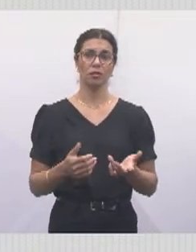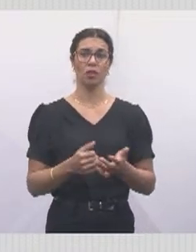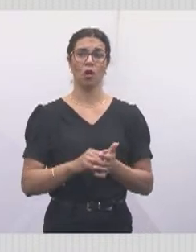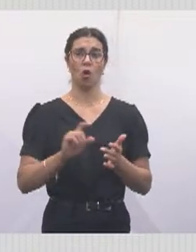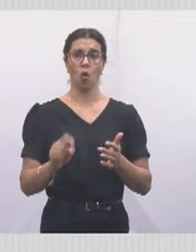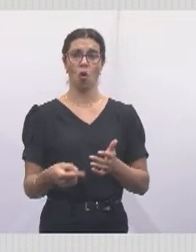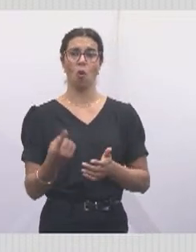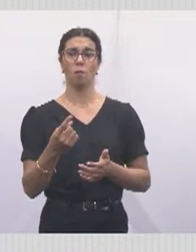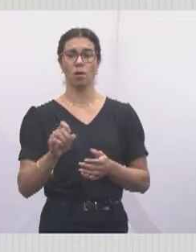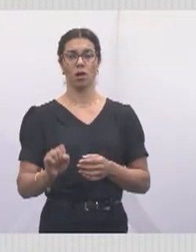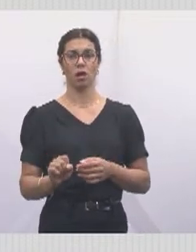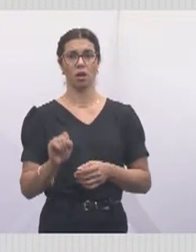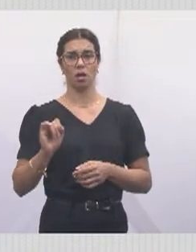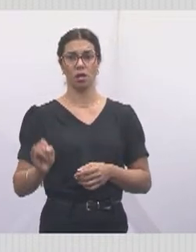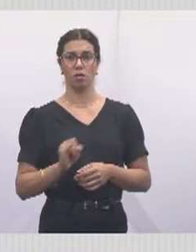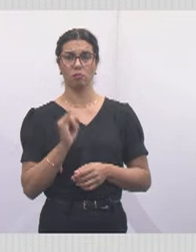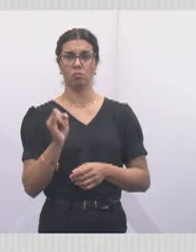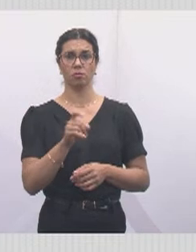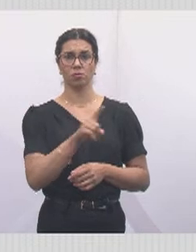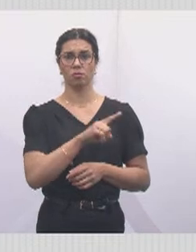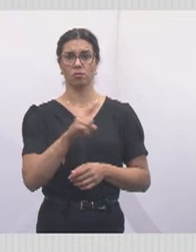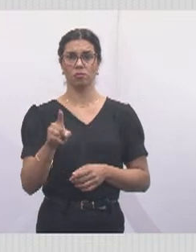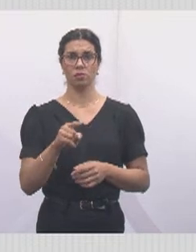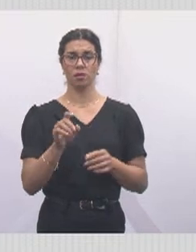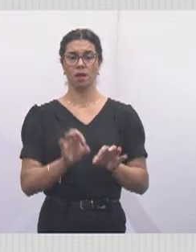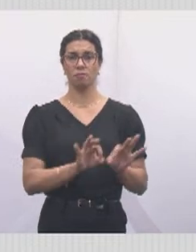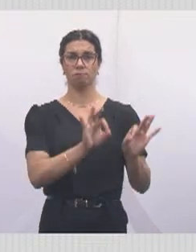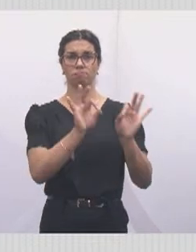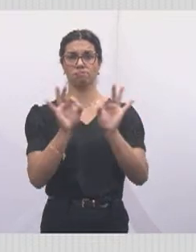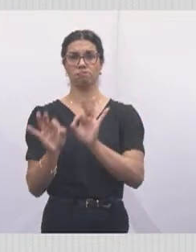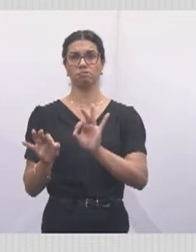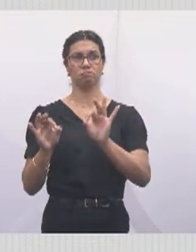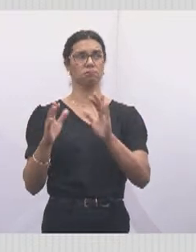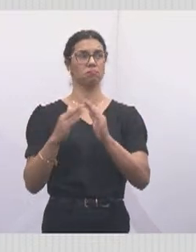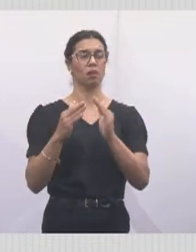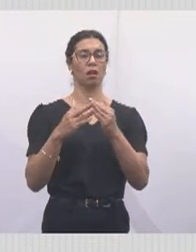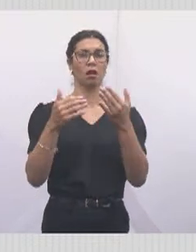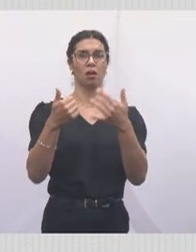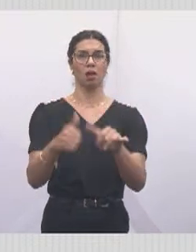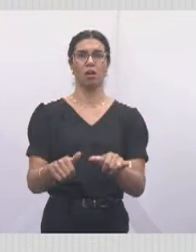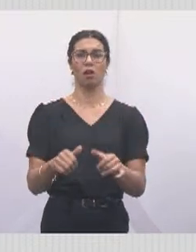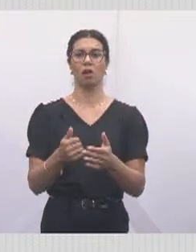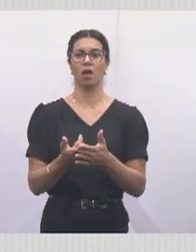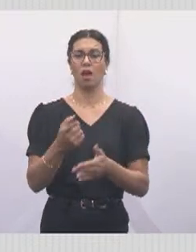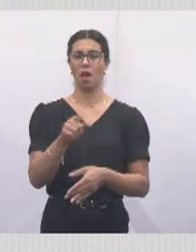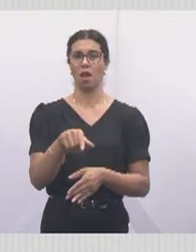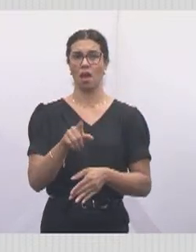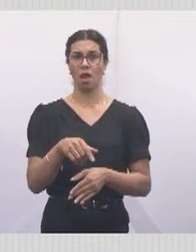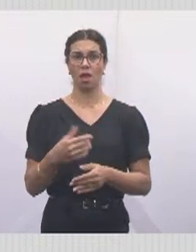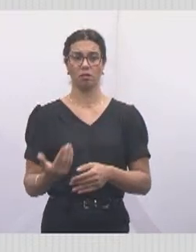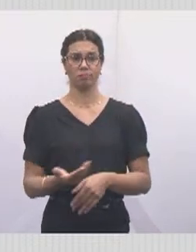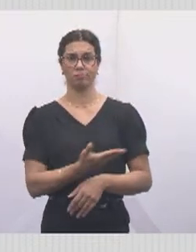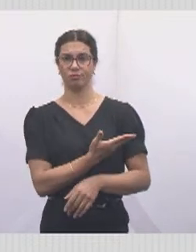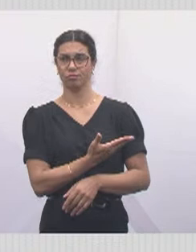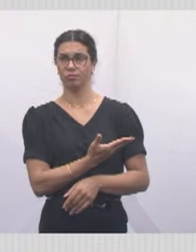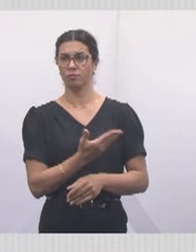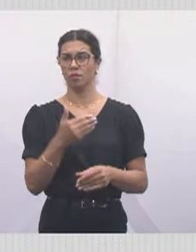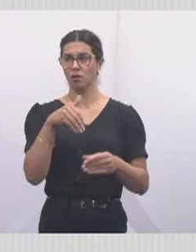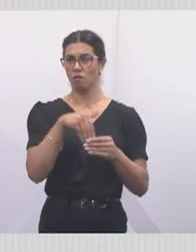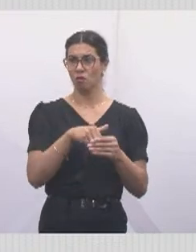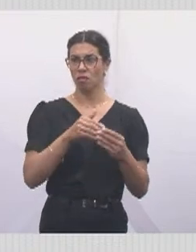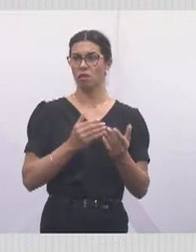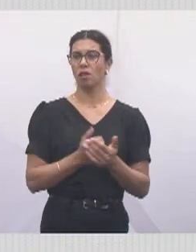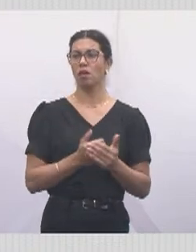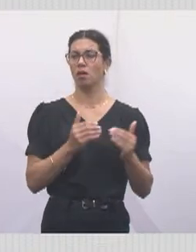votações importantes, você que está em casa assistindo, foi essa votação que eu fiz. Votei